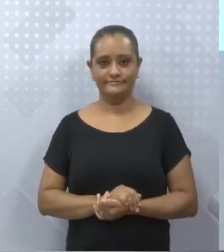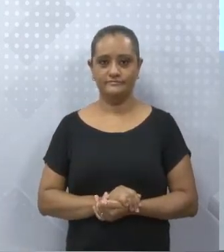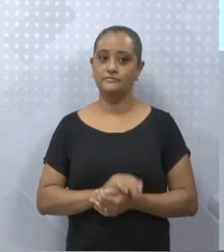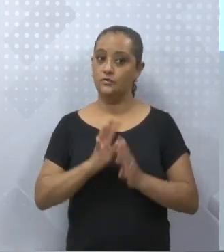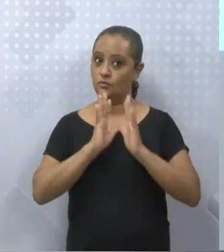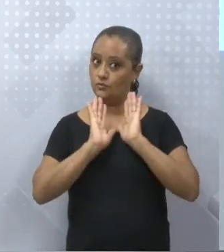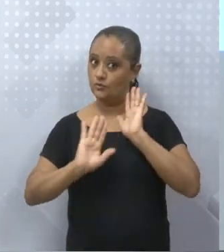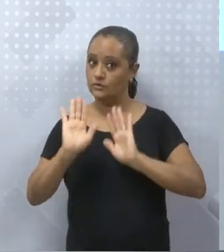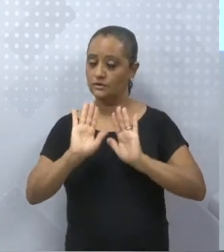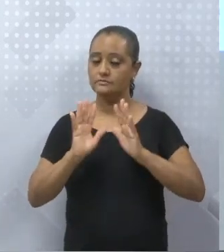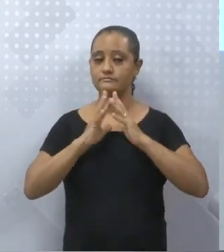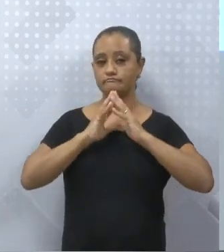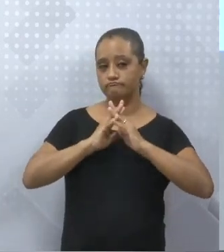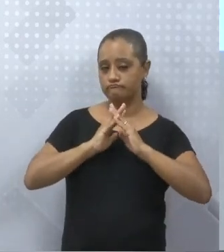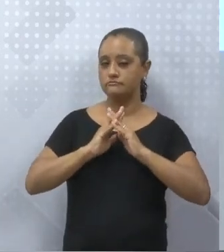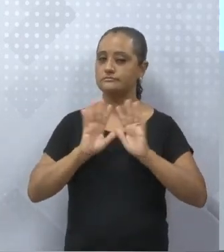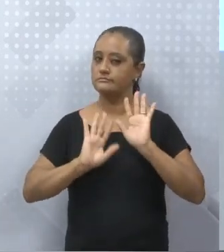confundir.